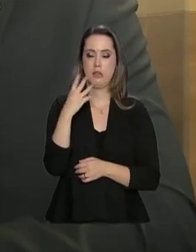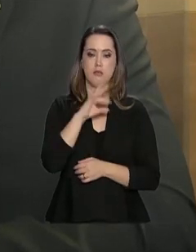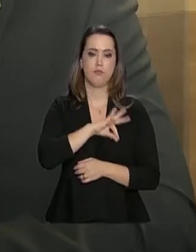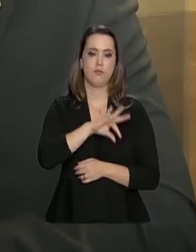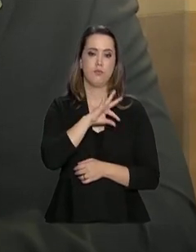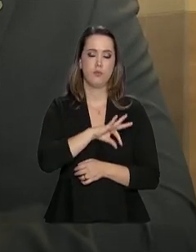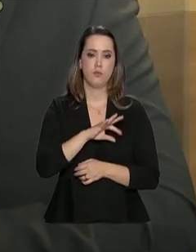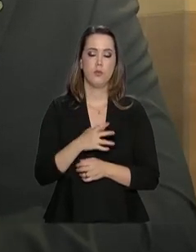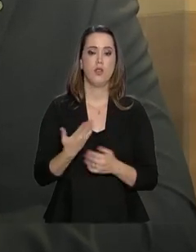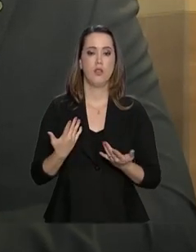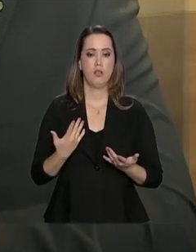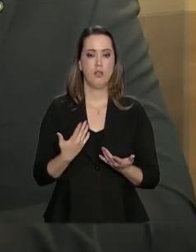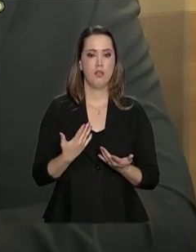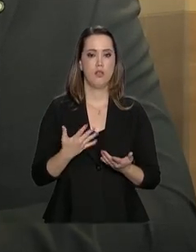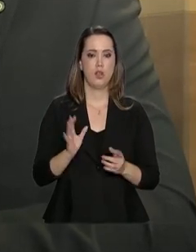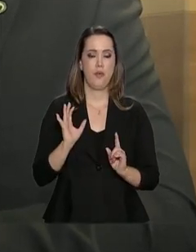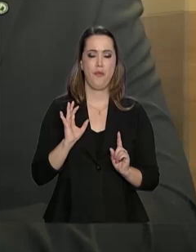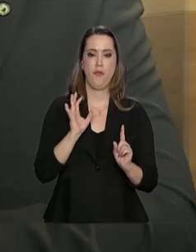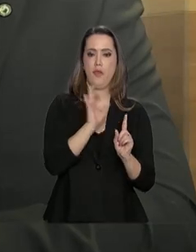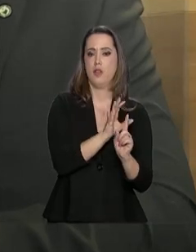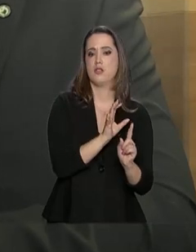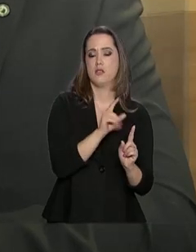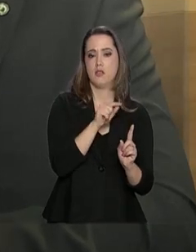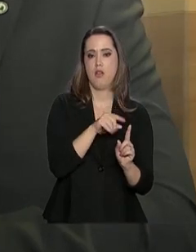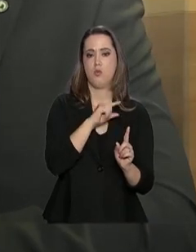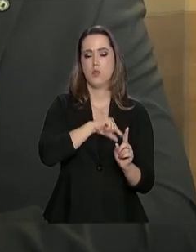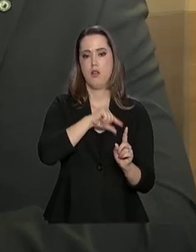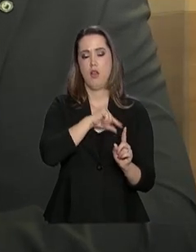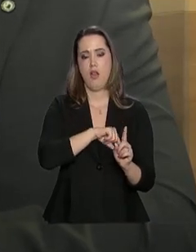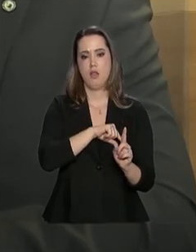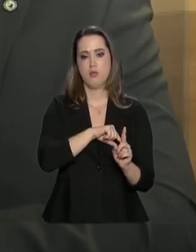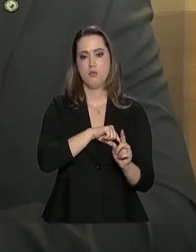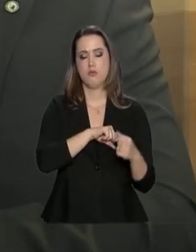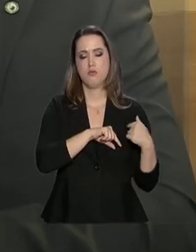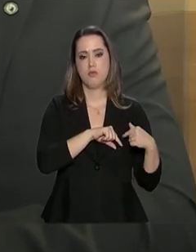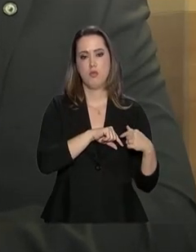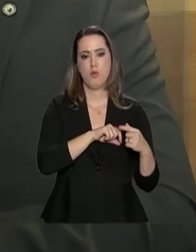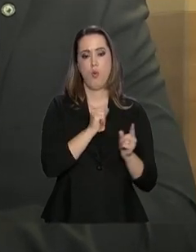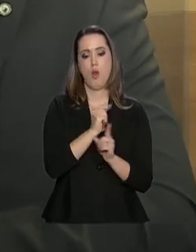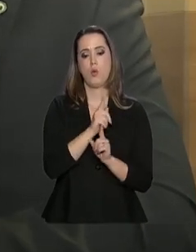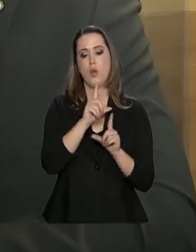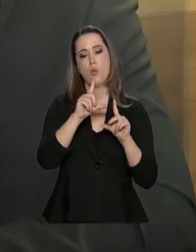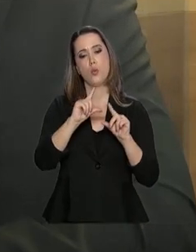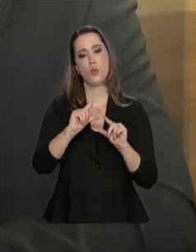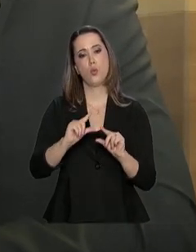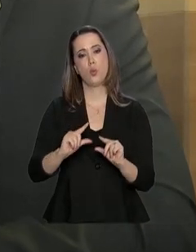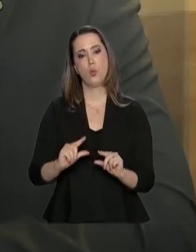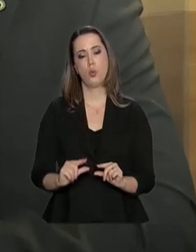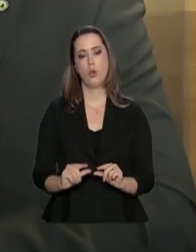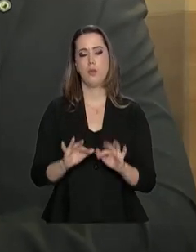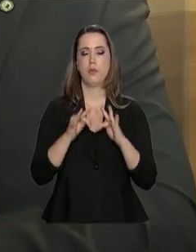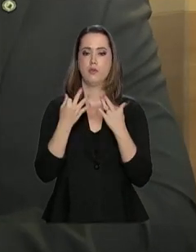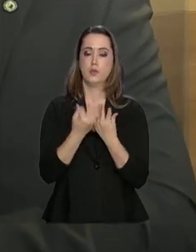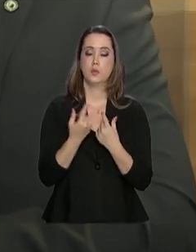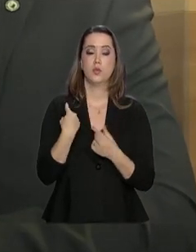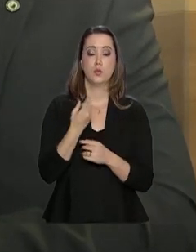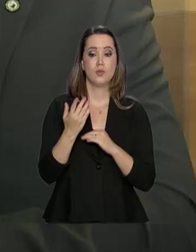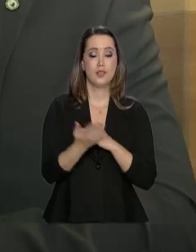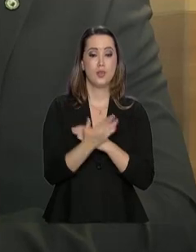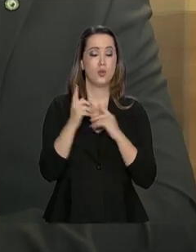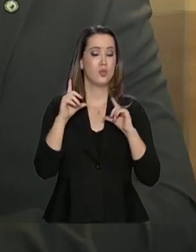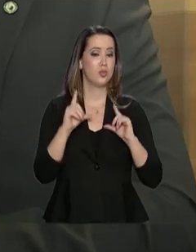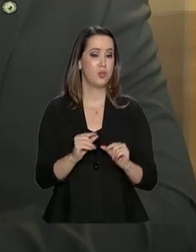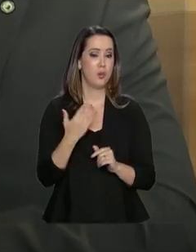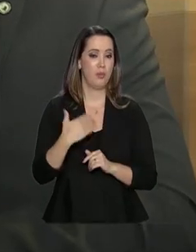mínimos. Atacar a renda, fazer com que o aluguel tenha um peso menor para essas famílias, nos ajuda a